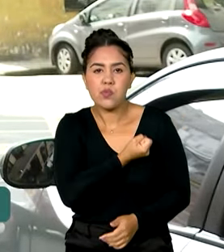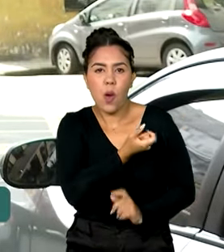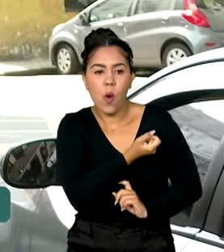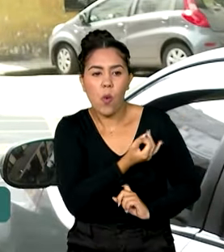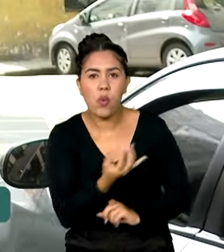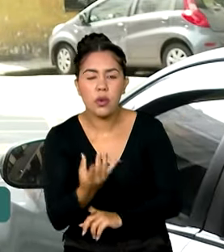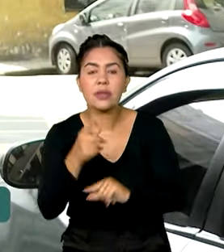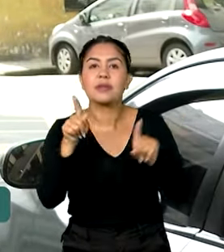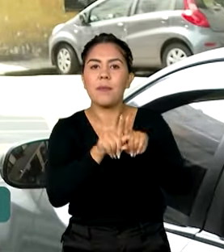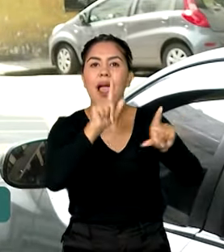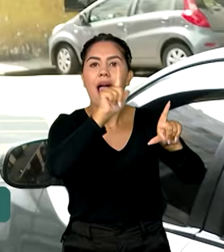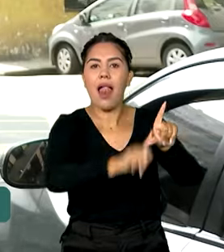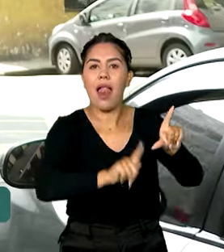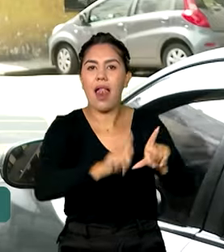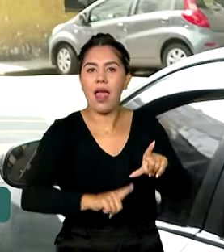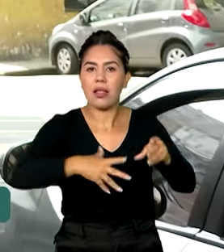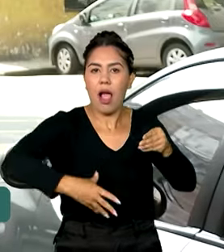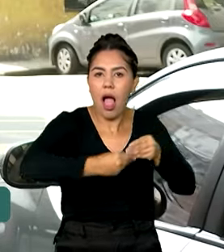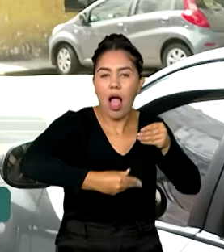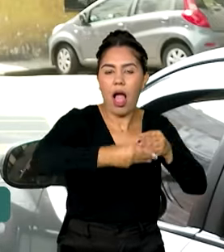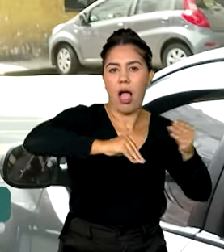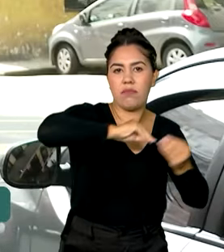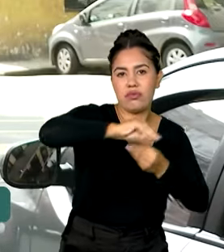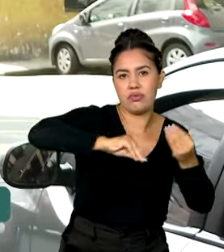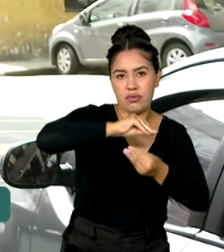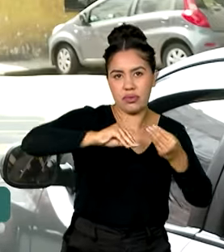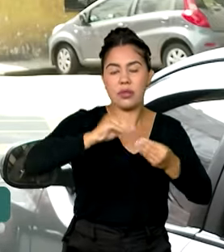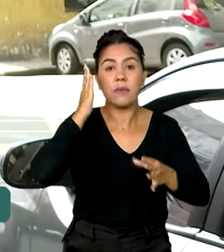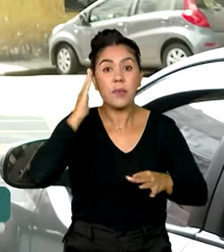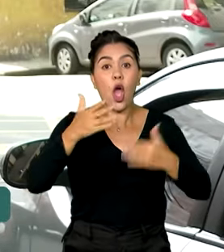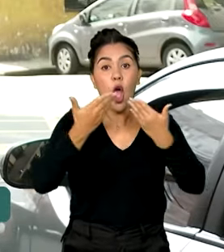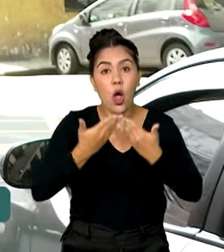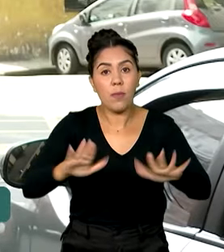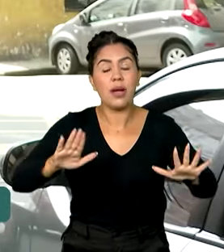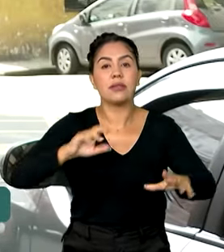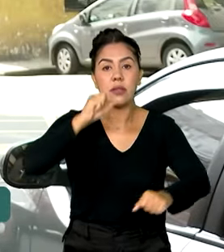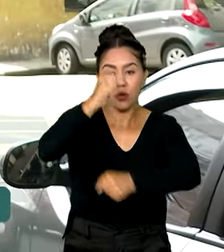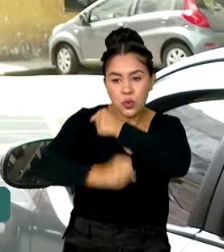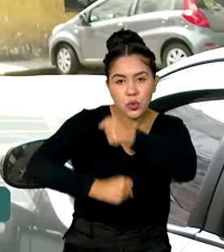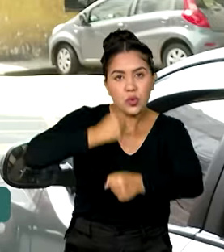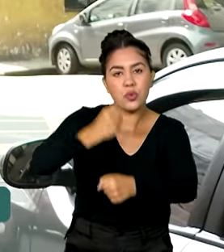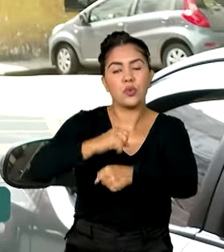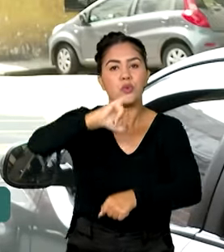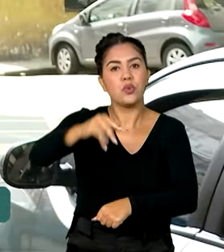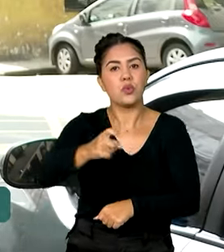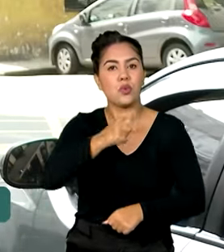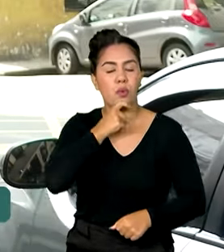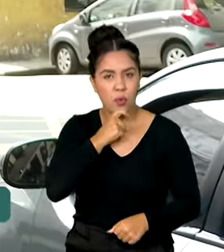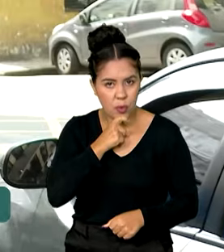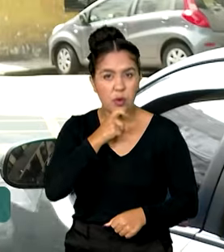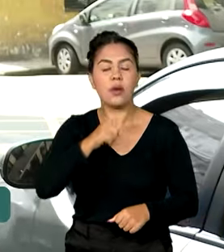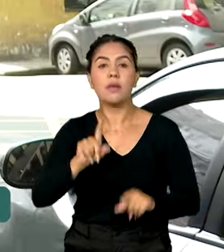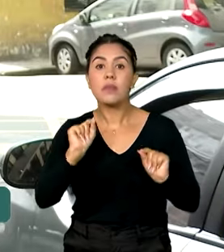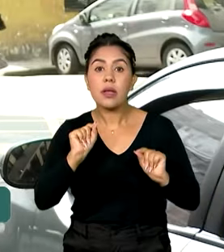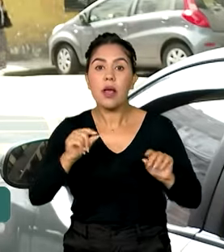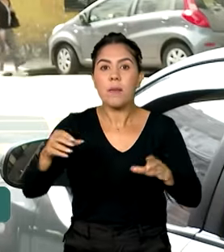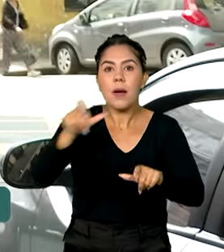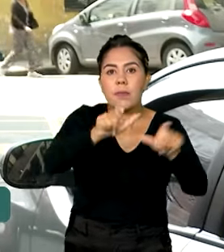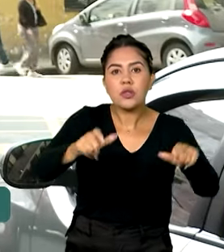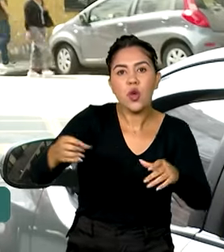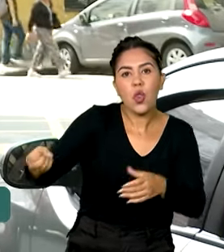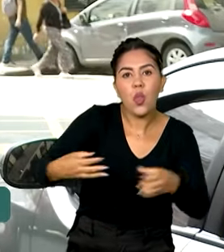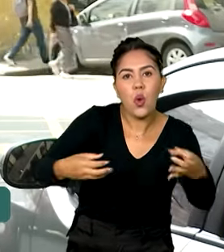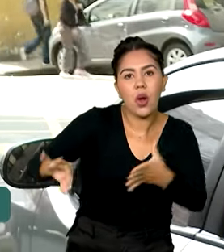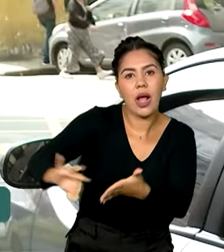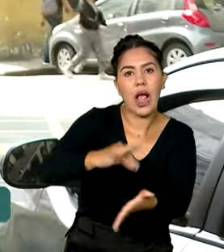ter também letras. Isso começa a mudar a partir de julho do ano que vem, exclusivamente para as novas inscrições.